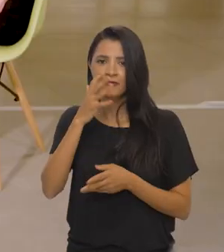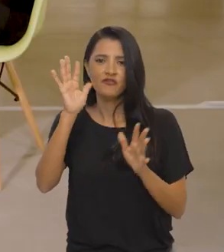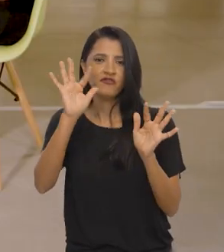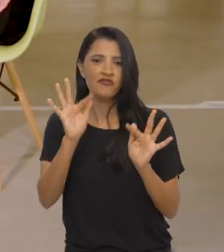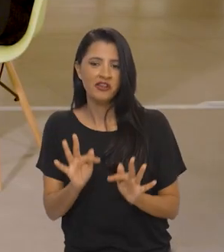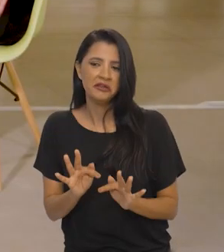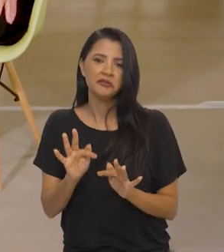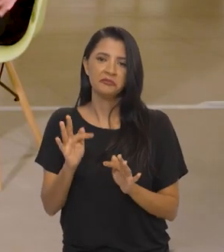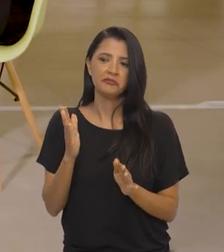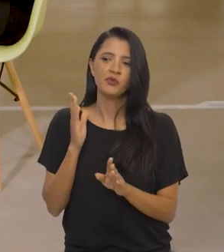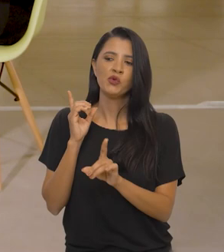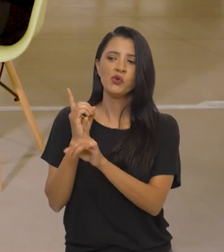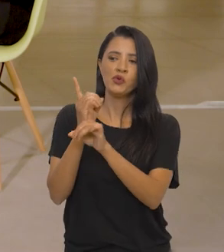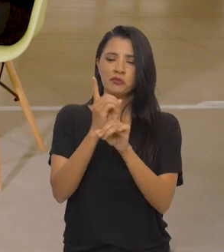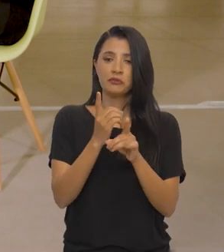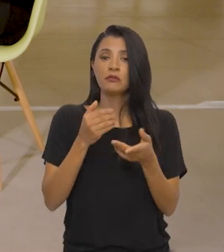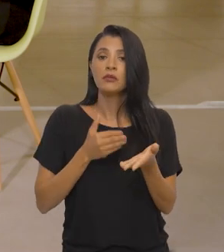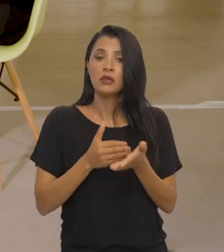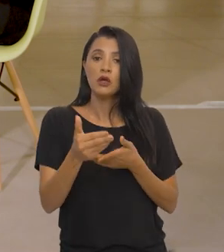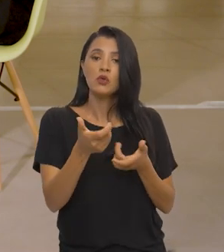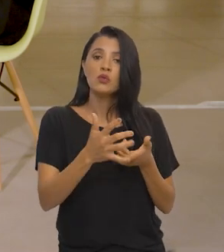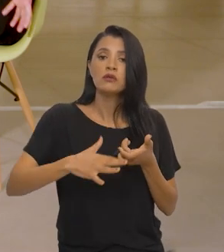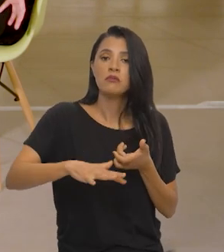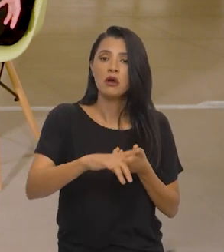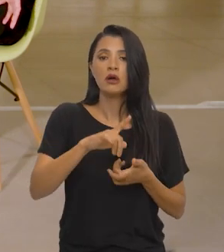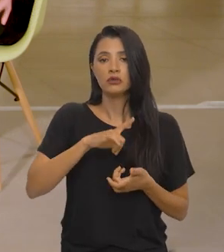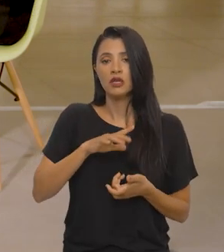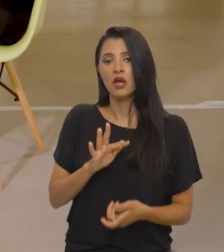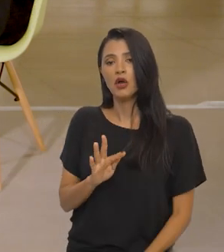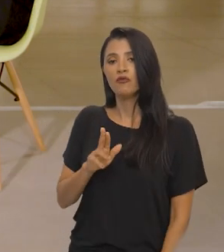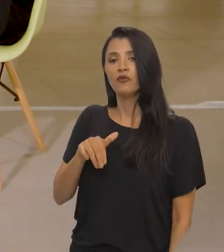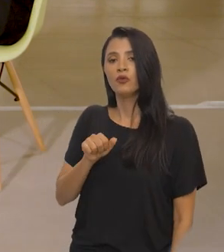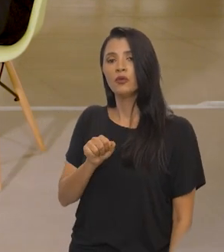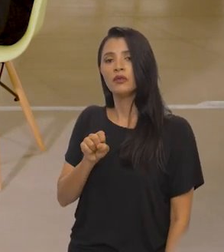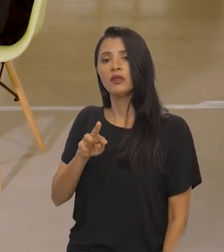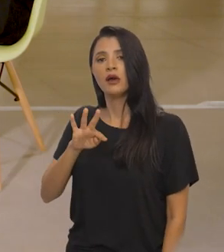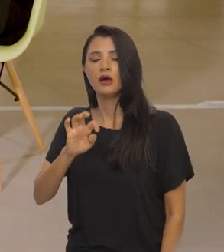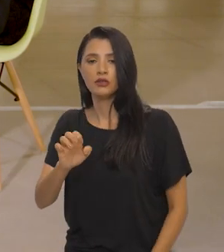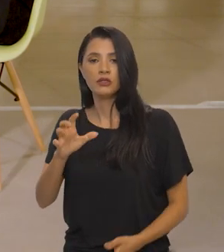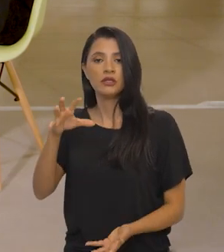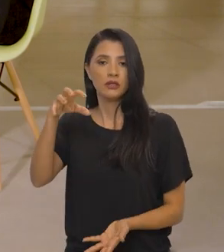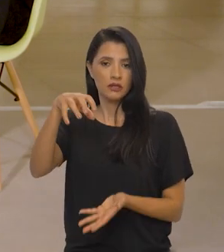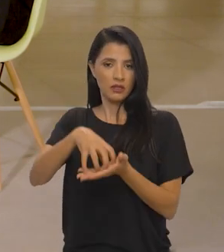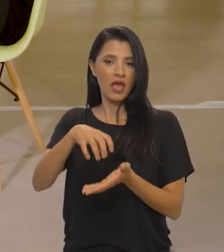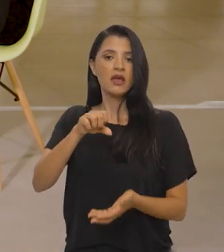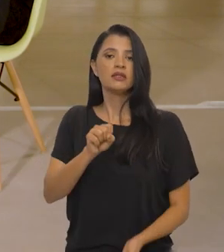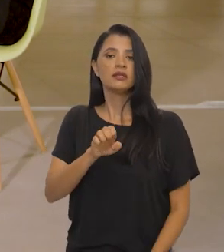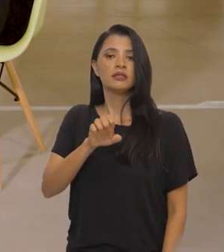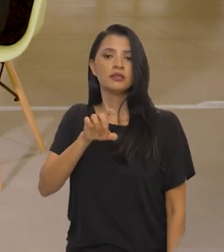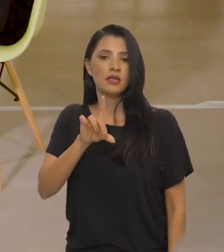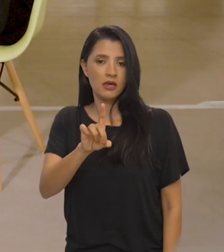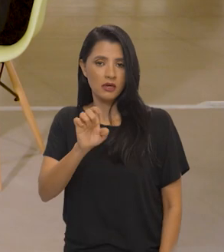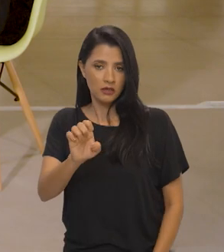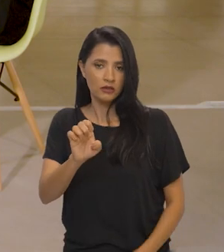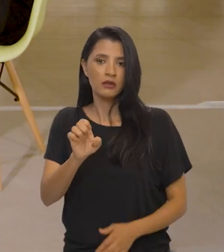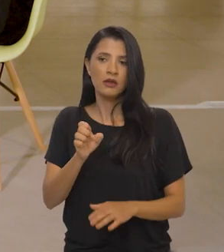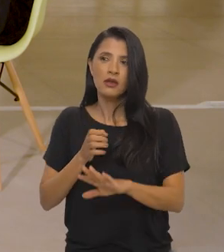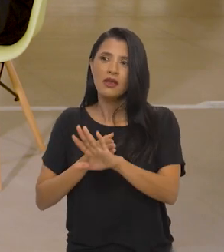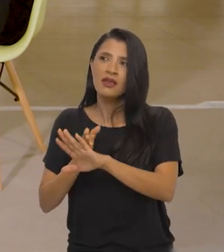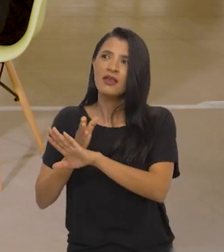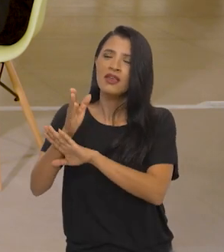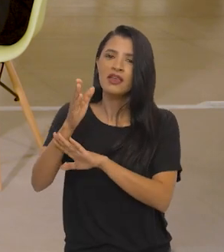encontrou, começamos pelos espaços em que a FUNARTE tem, tem assim, sede, né, e